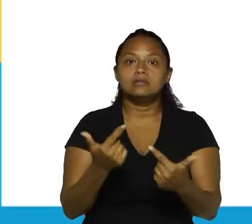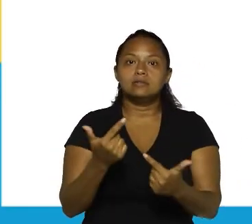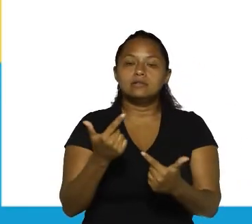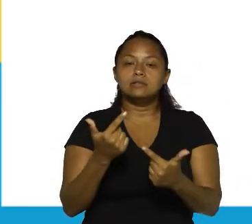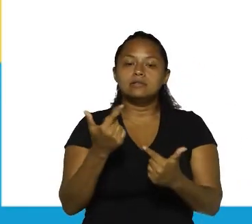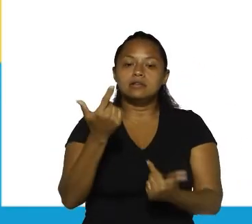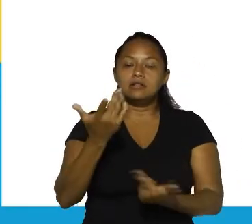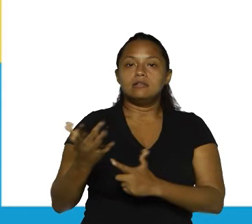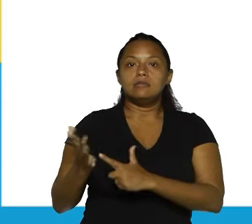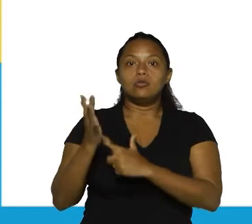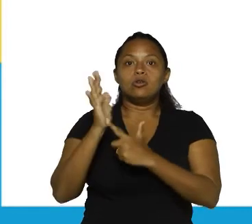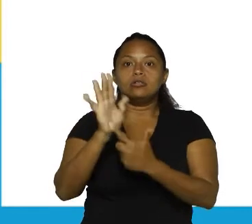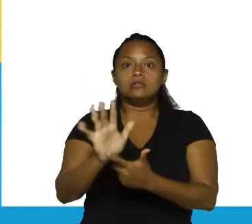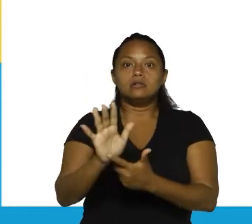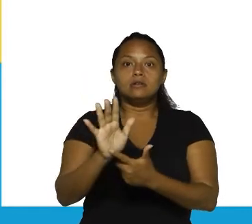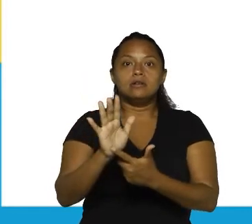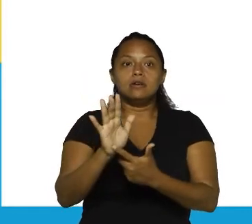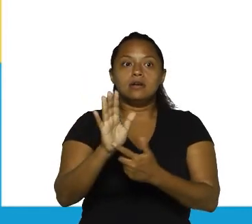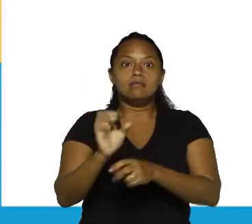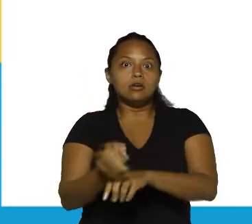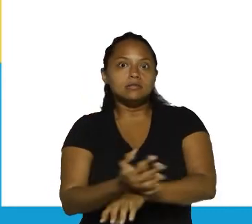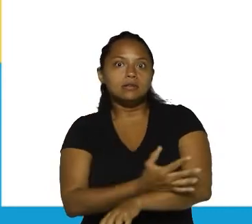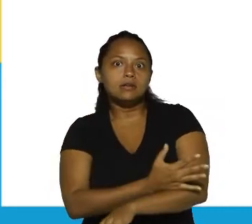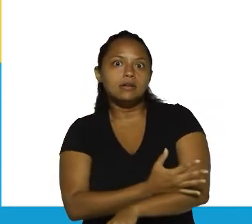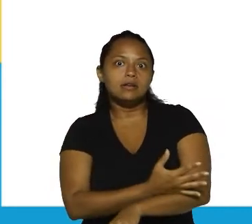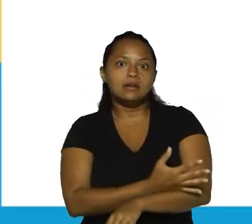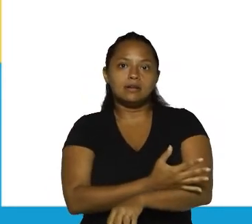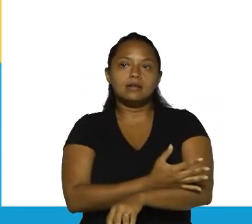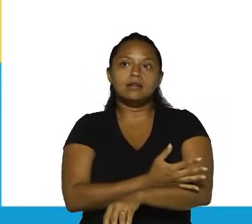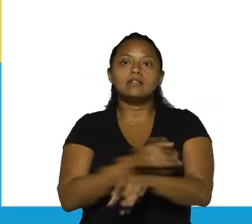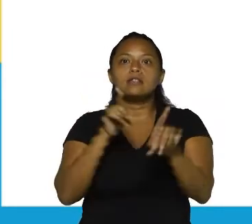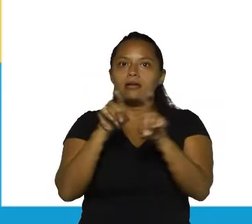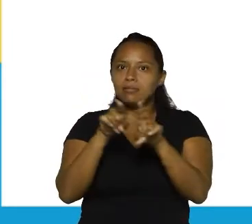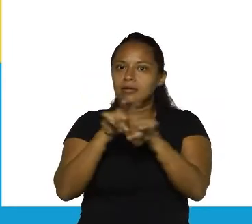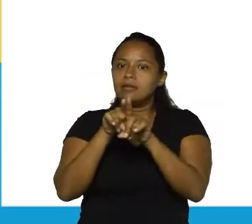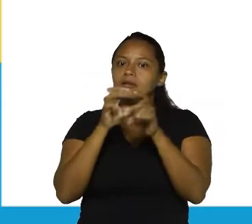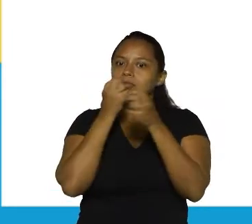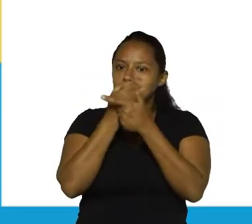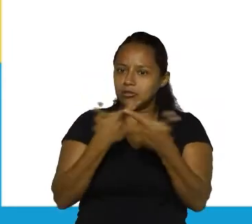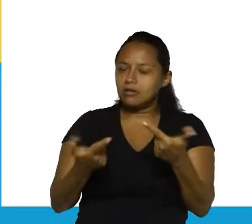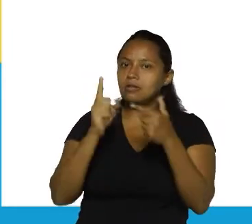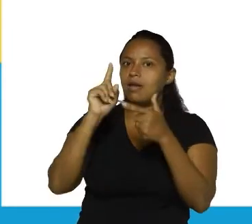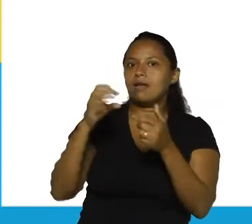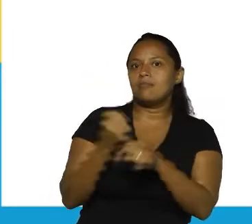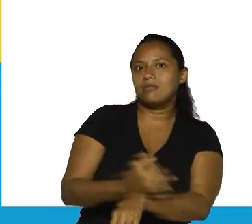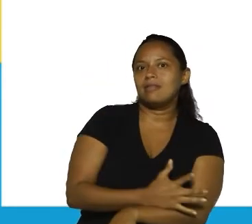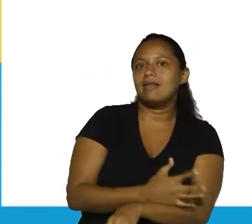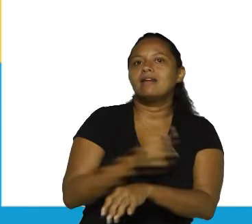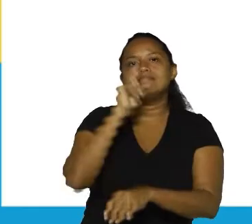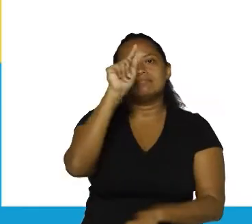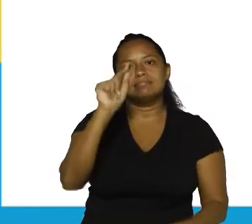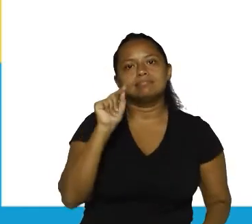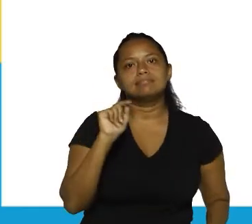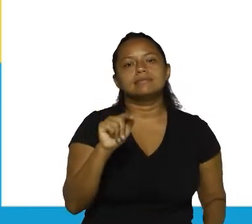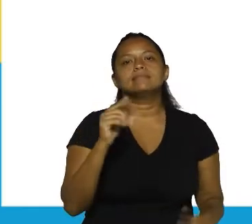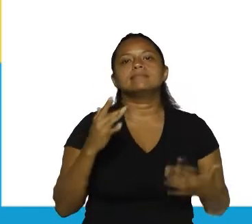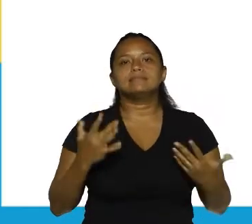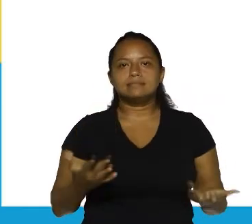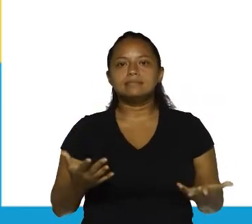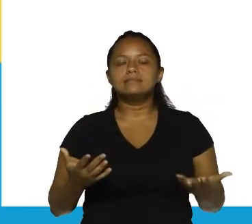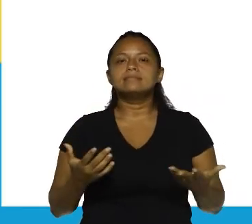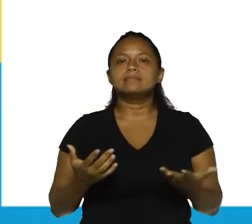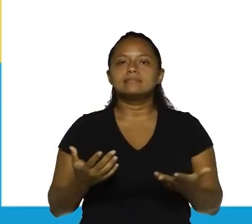Se eu quiser demonstrar, é mais emoção. E uma boa sorte, normalmente, é emocionada. Então, a gente tem aqui o ponto de